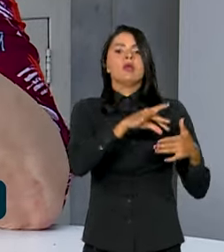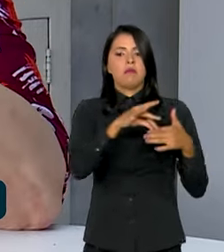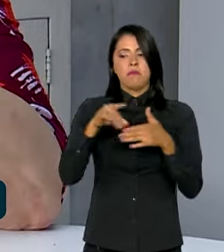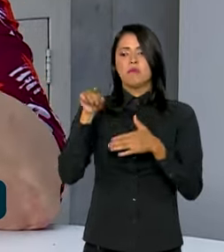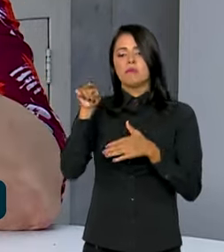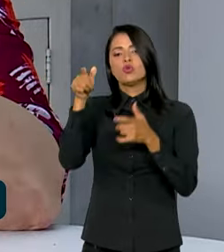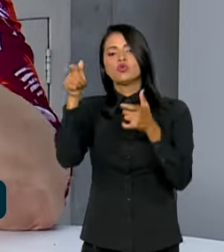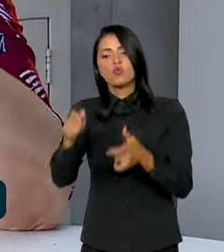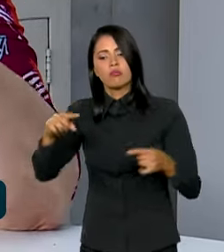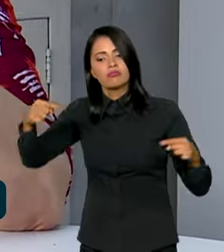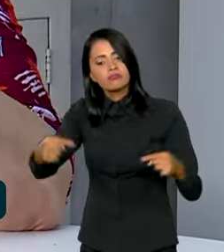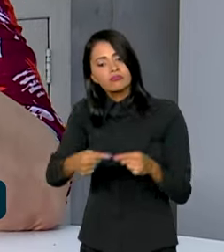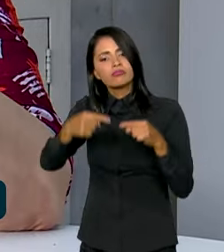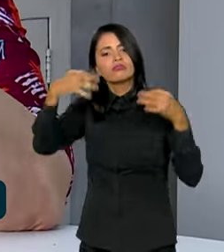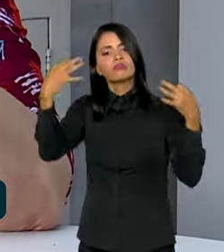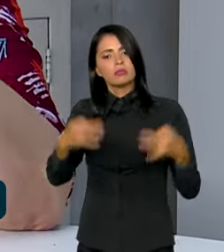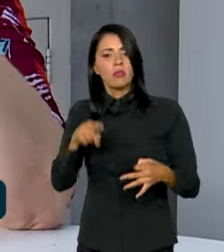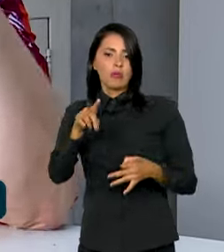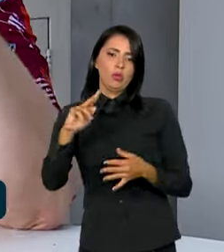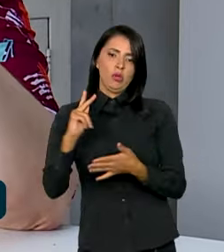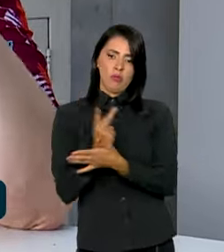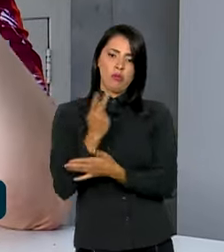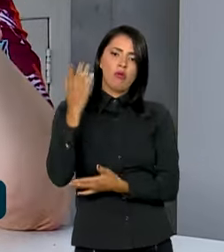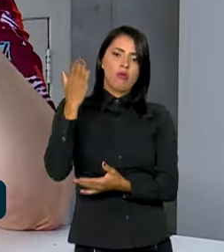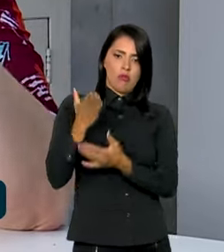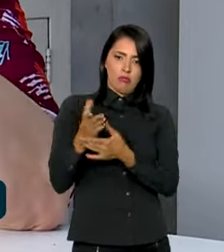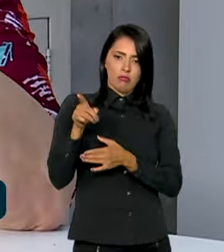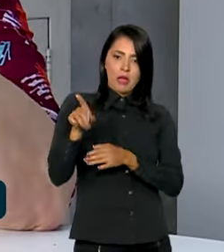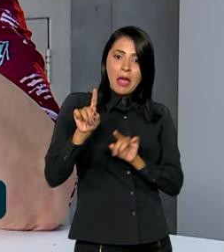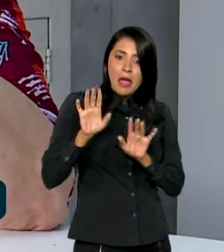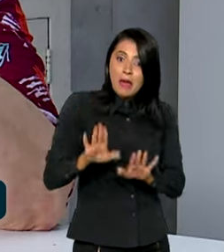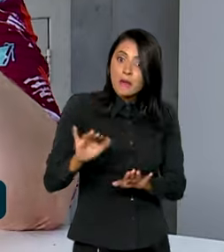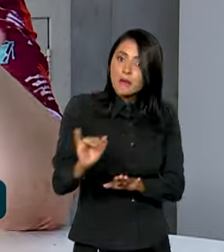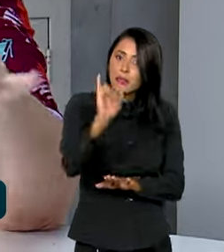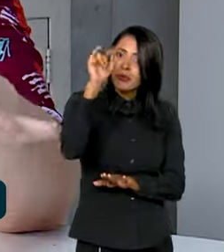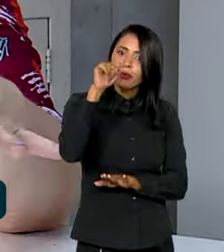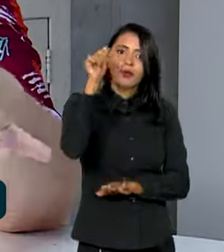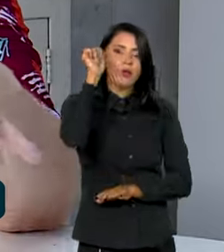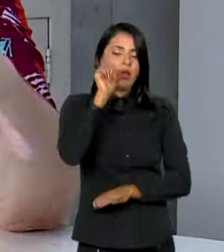mais adequado para aquele caso. O importante é a mulher não ficar calada.